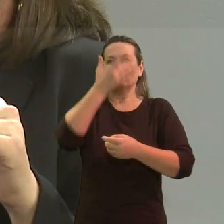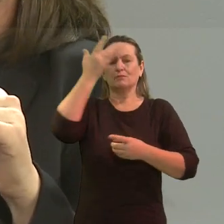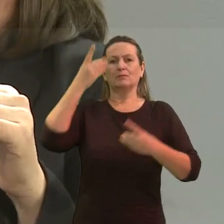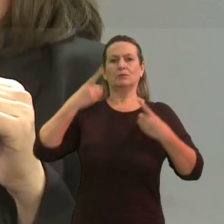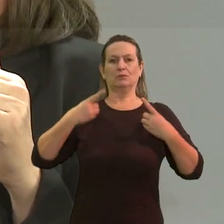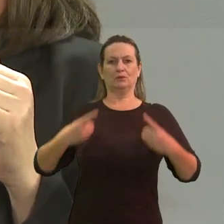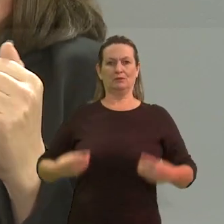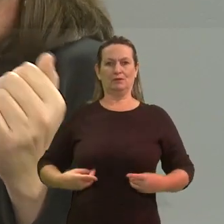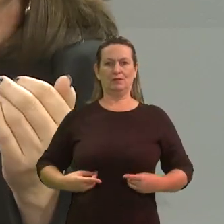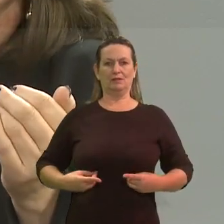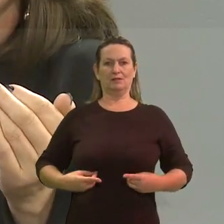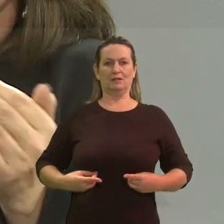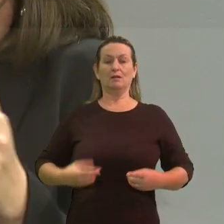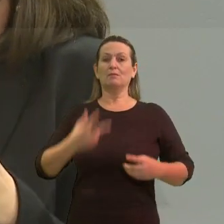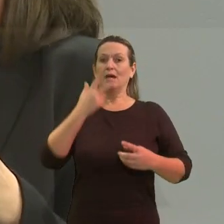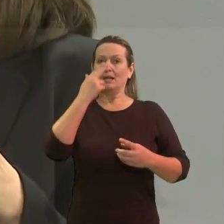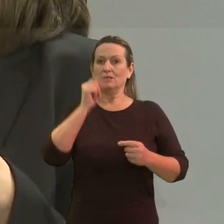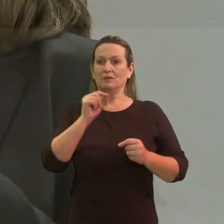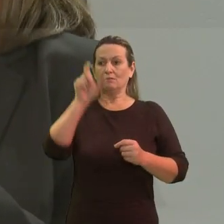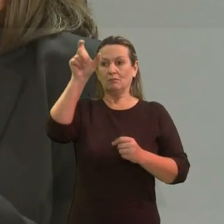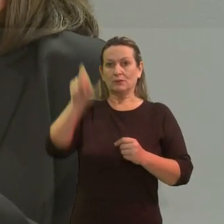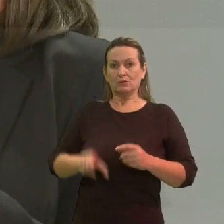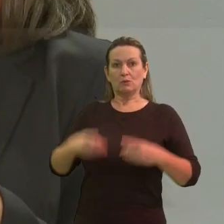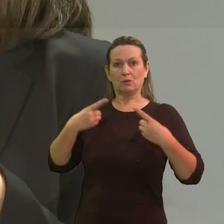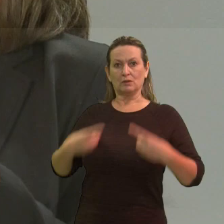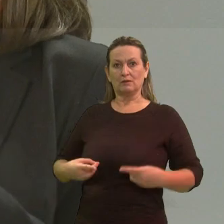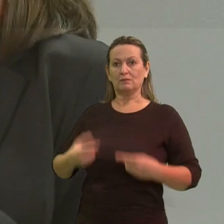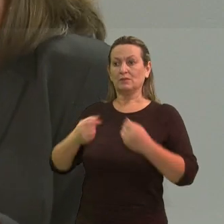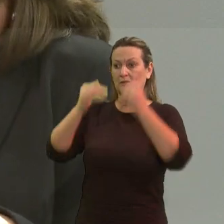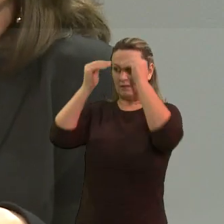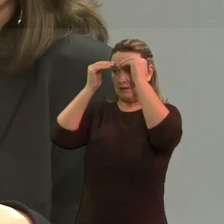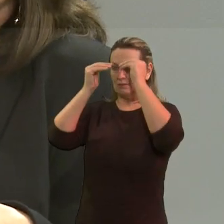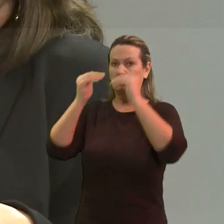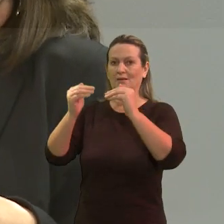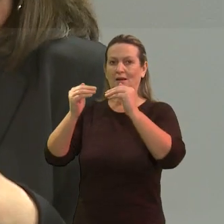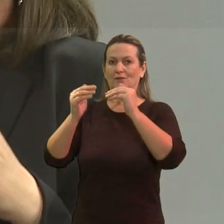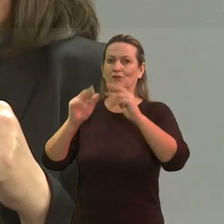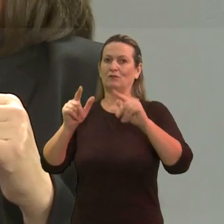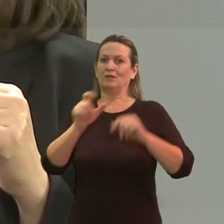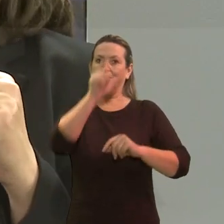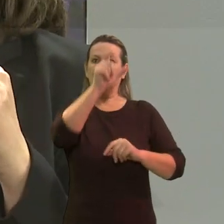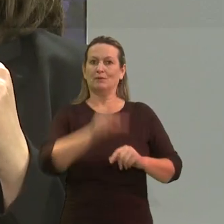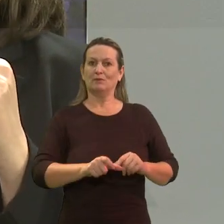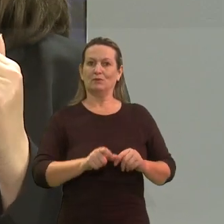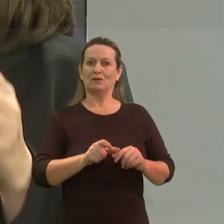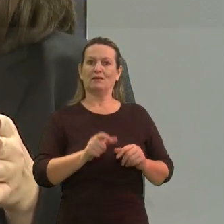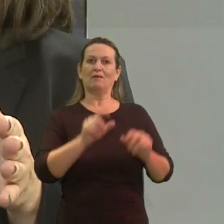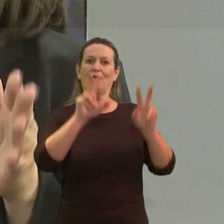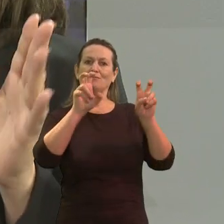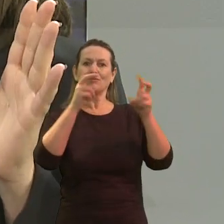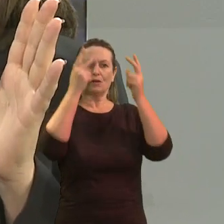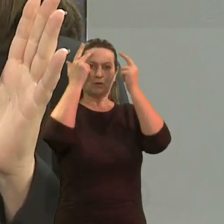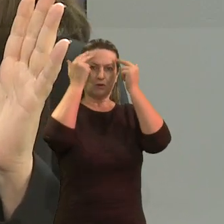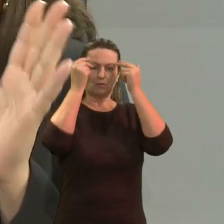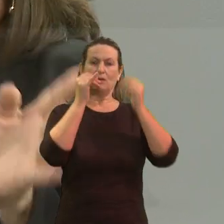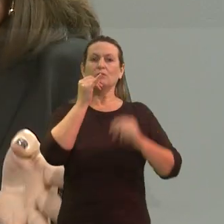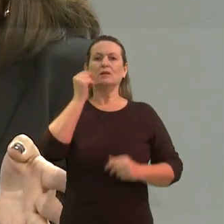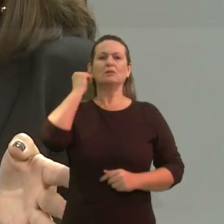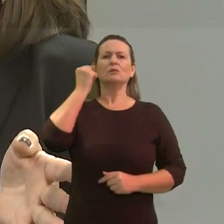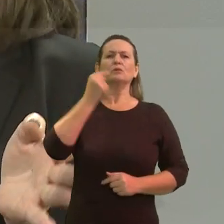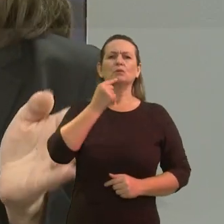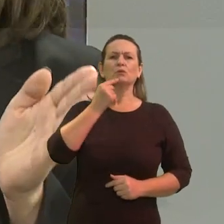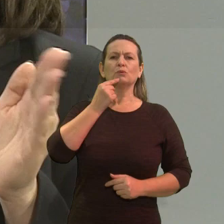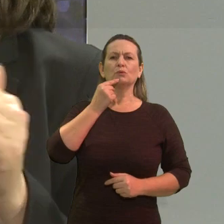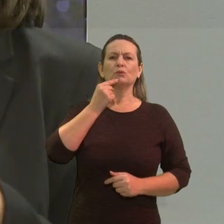exige que o direito também de uma pessoa com deficiência seja respeitado. Por exemplo, uma pessoa surda, que é usuária de linha de